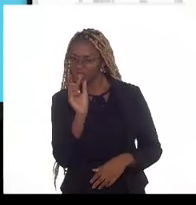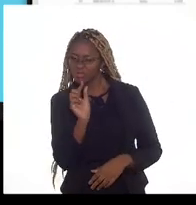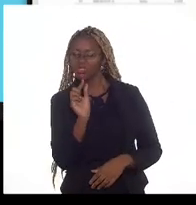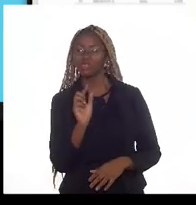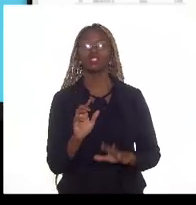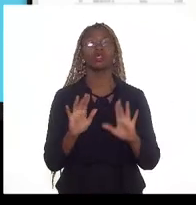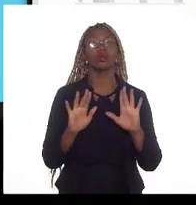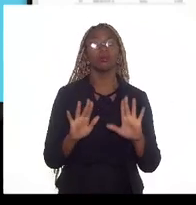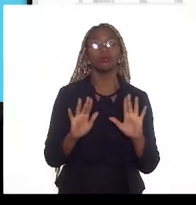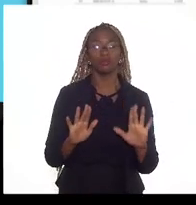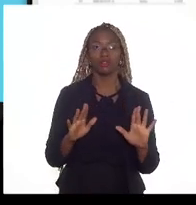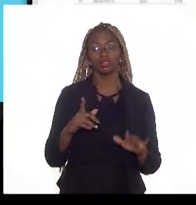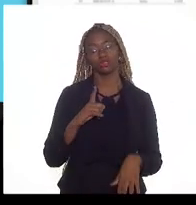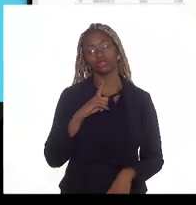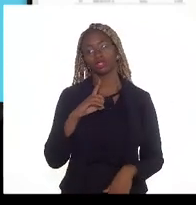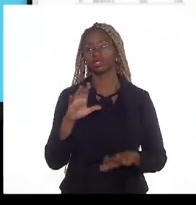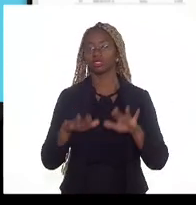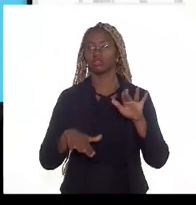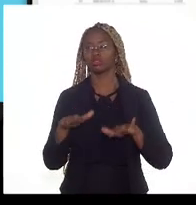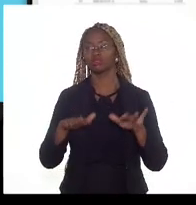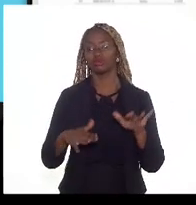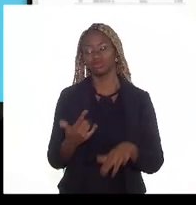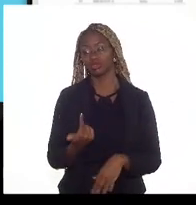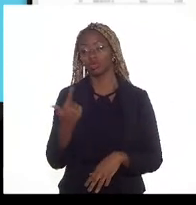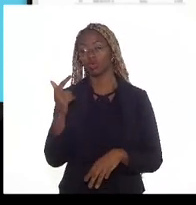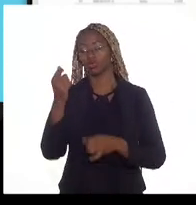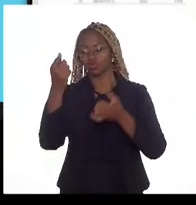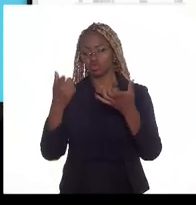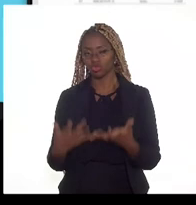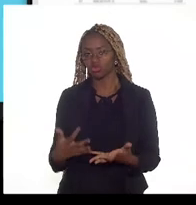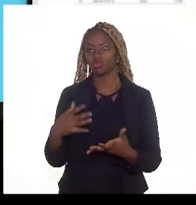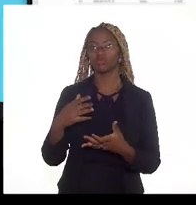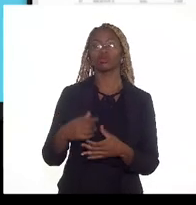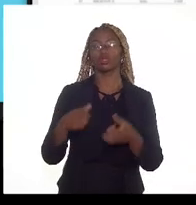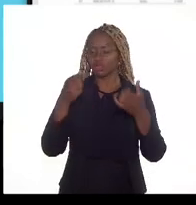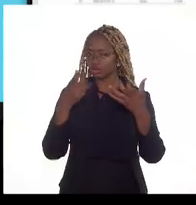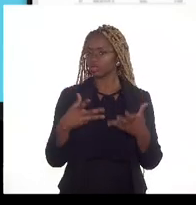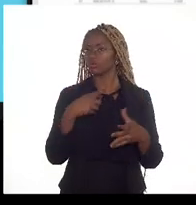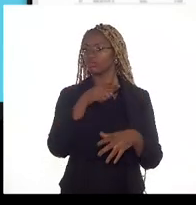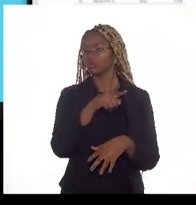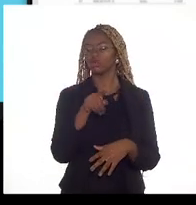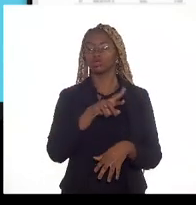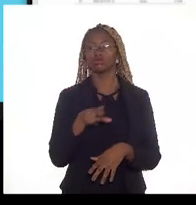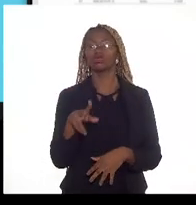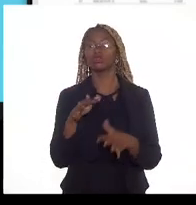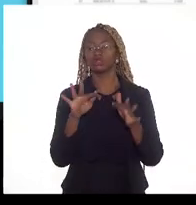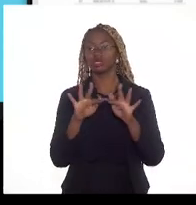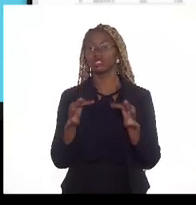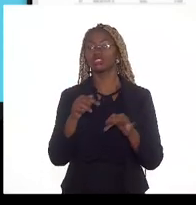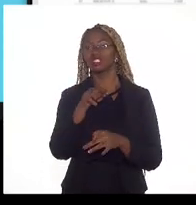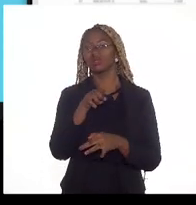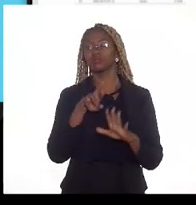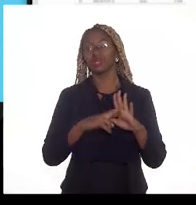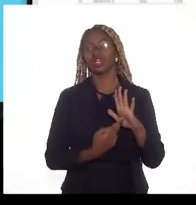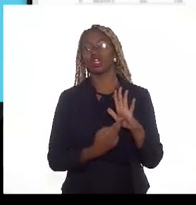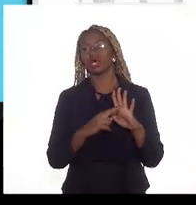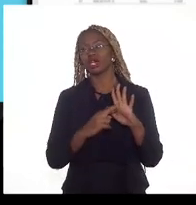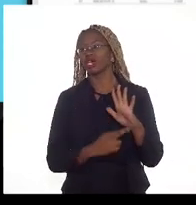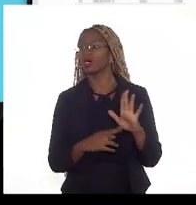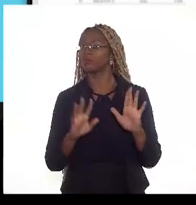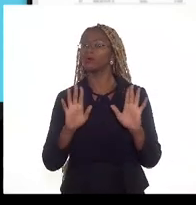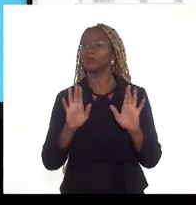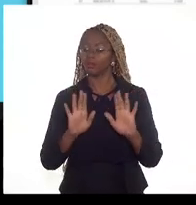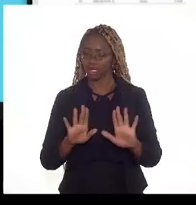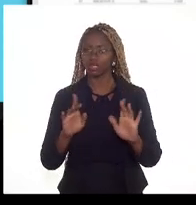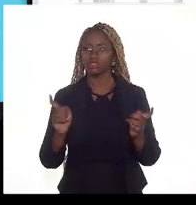então devem ter outras justificativas aí que não simplesmente essa regra né é possível que